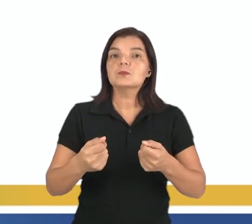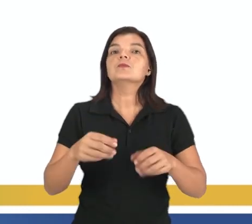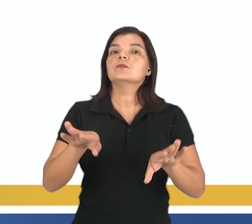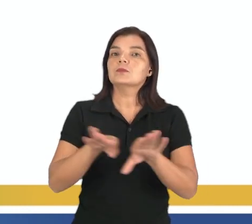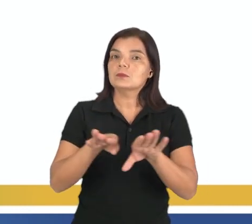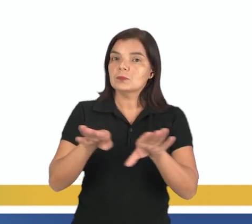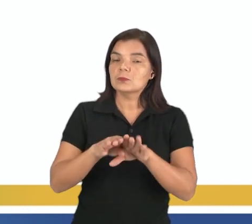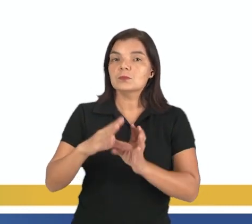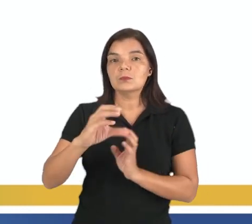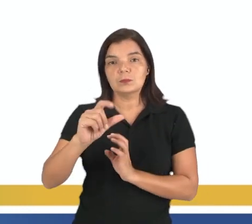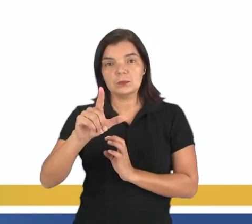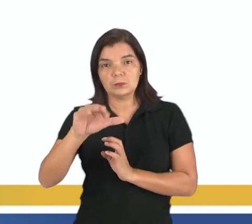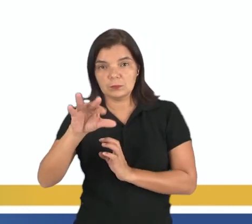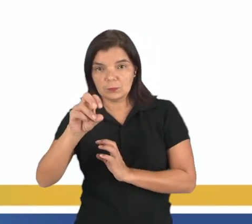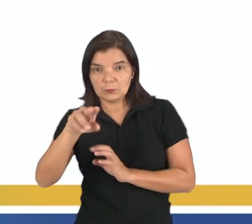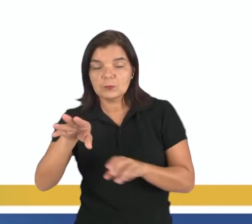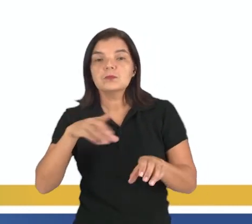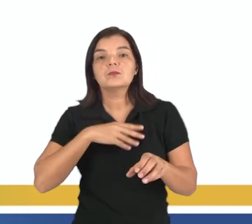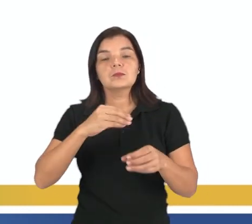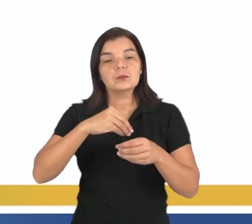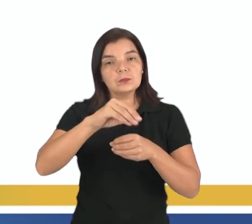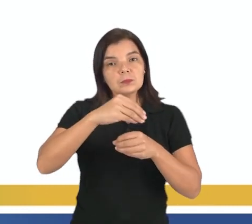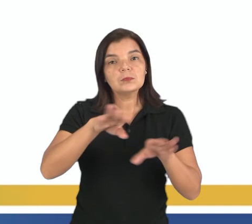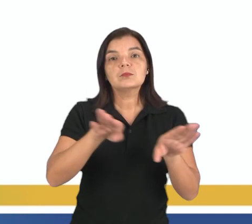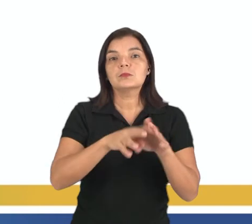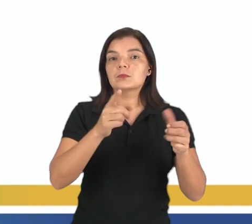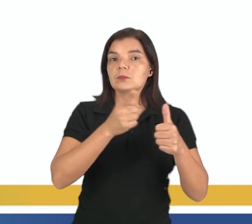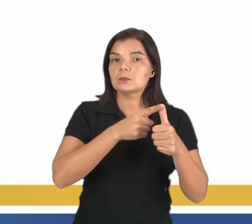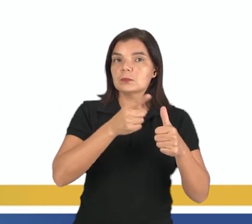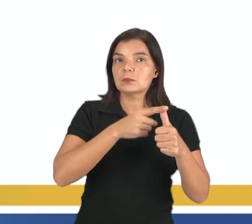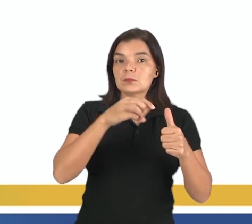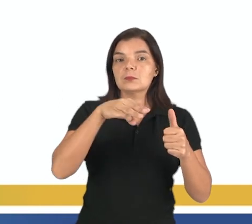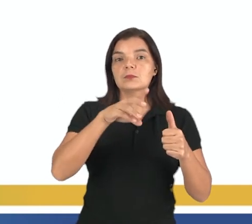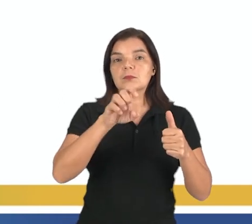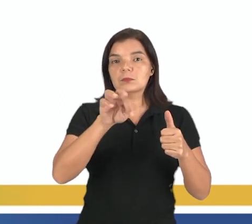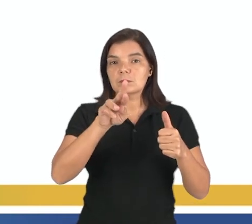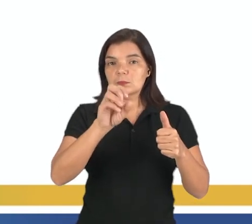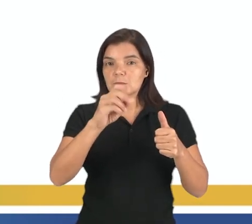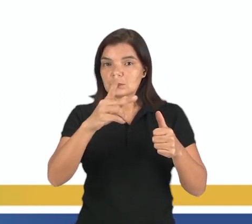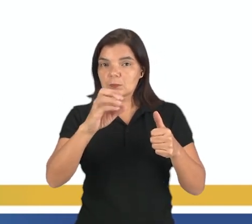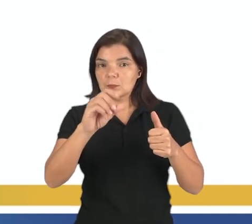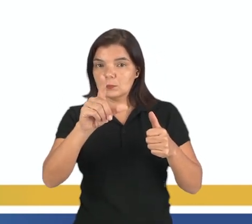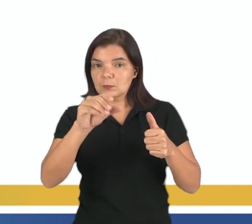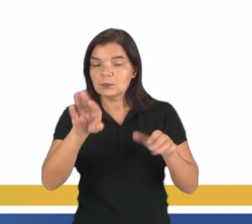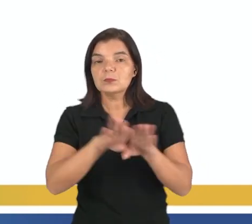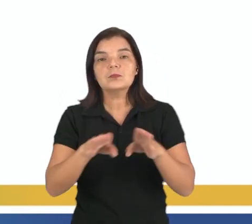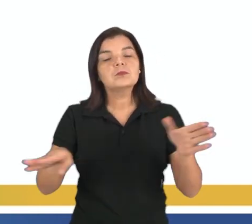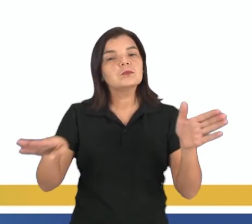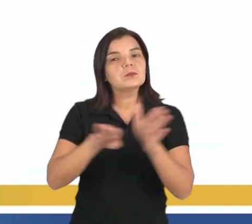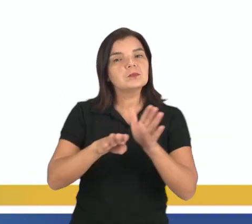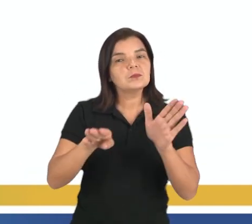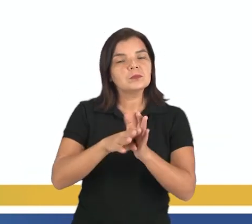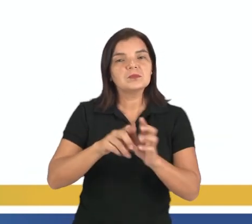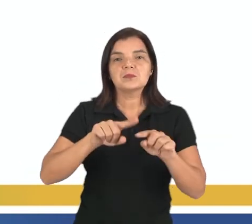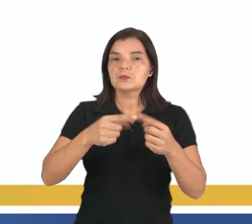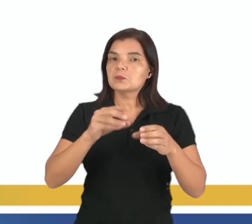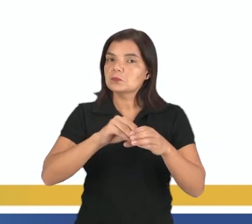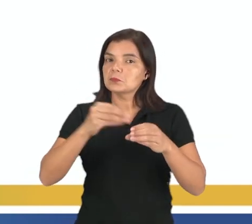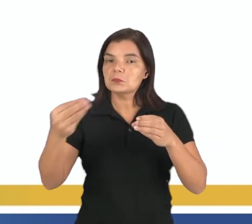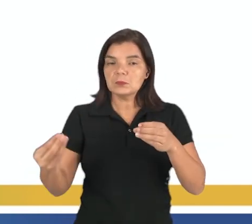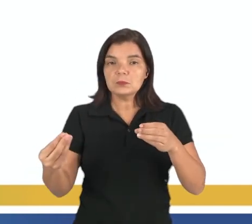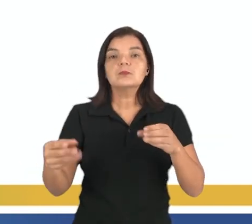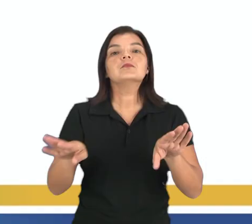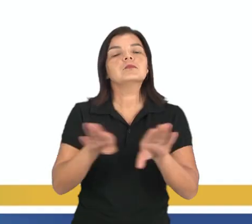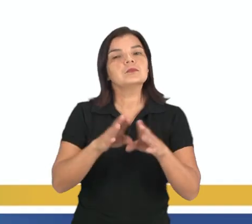saía da colônia, né, tinha que passar primeiro pela metrópole, né? Chegava uma colônia ou que saíam